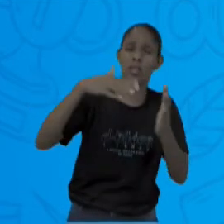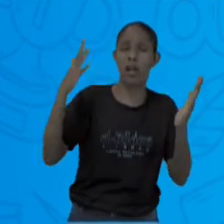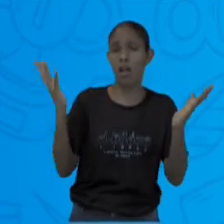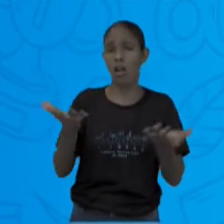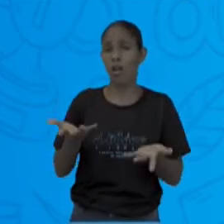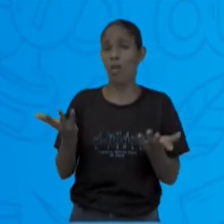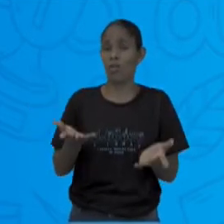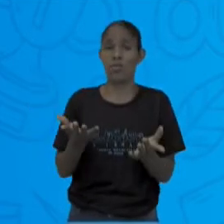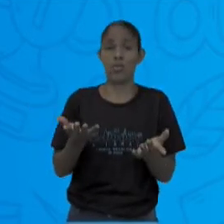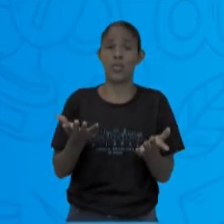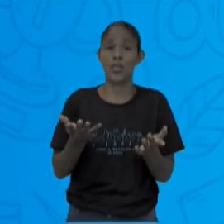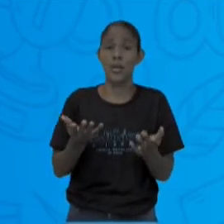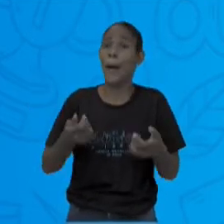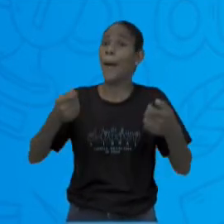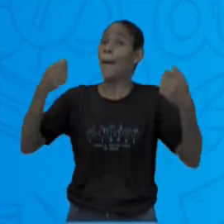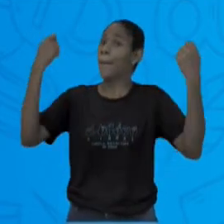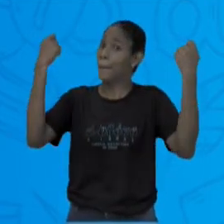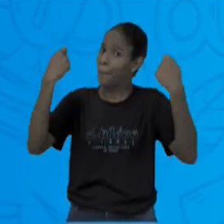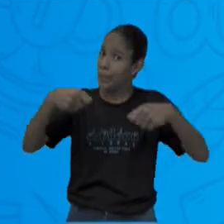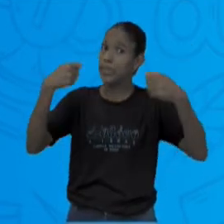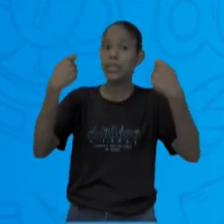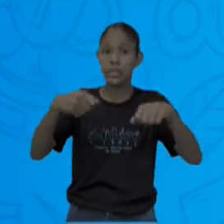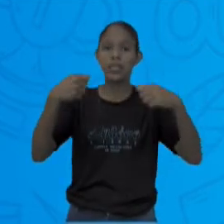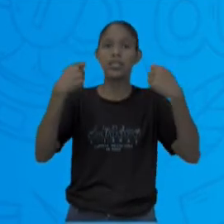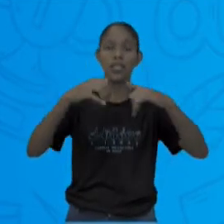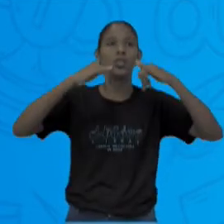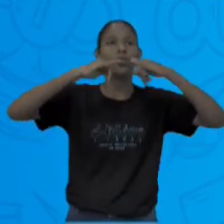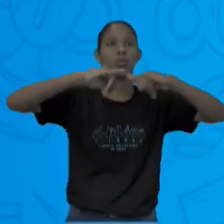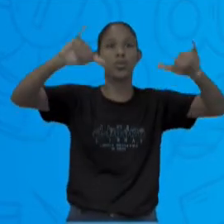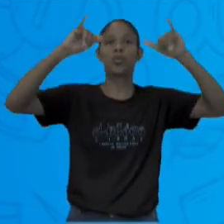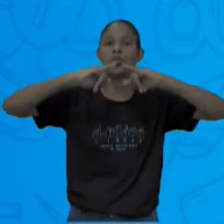essenciais para a difusão das informações.